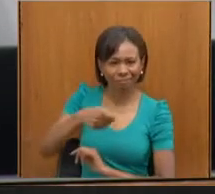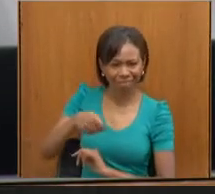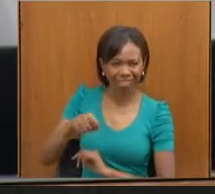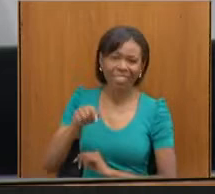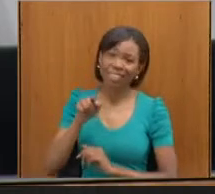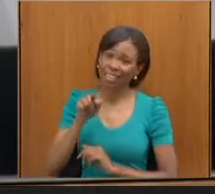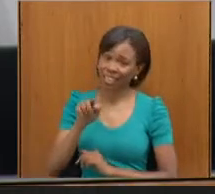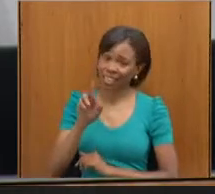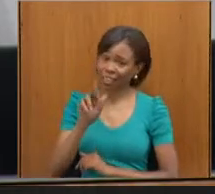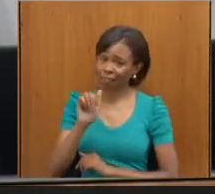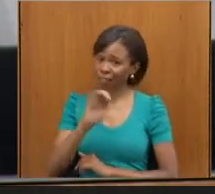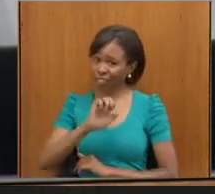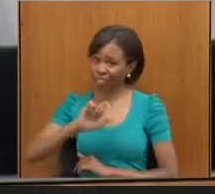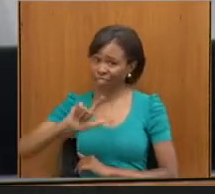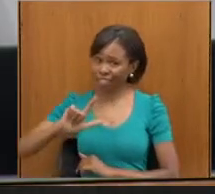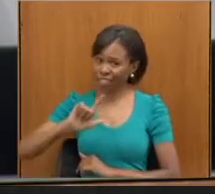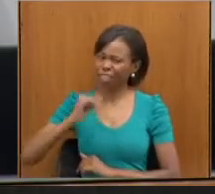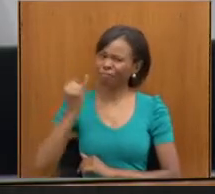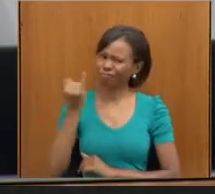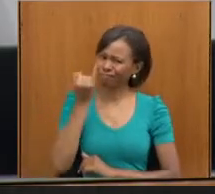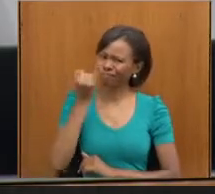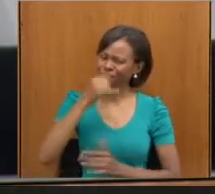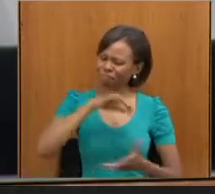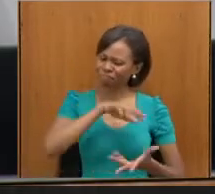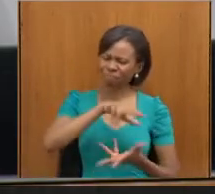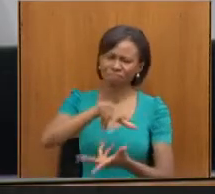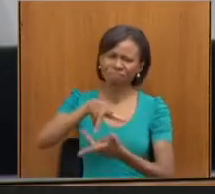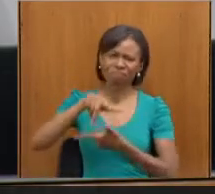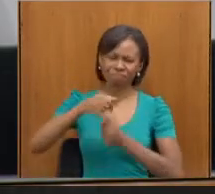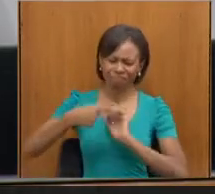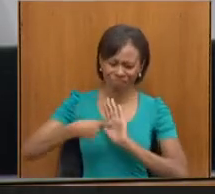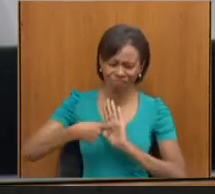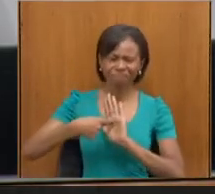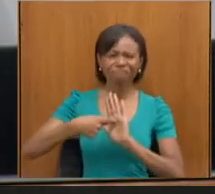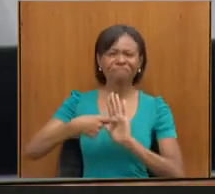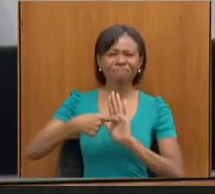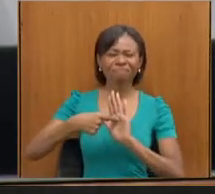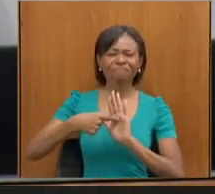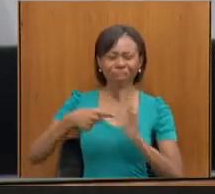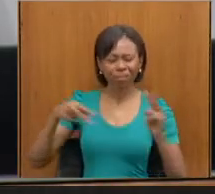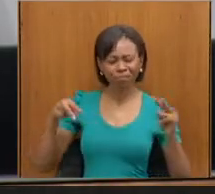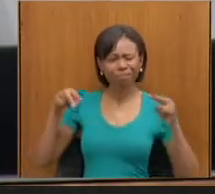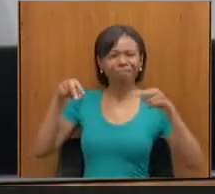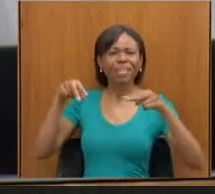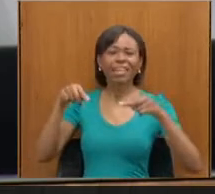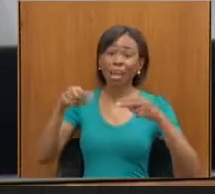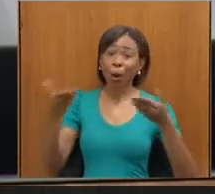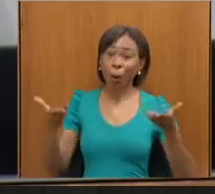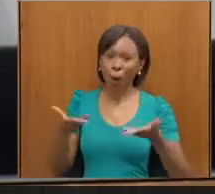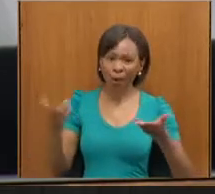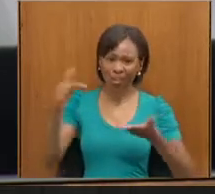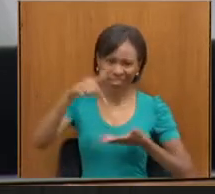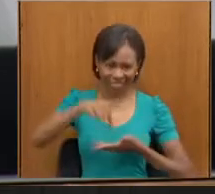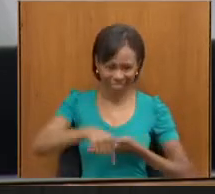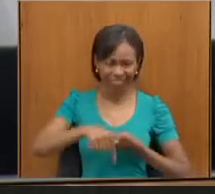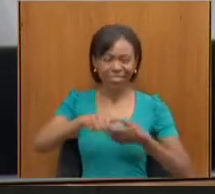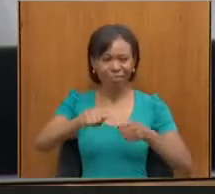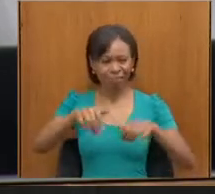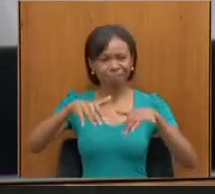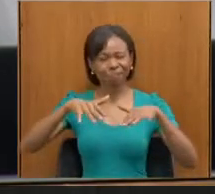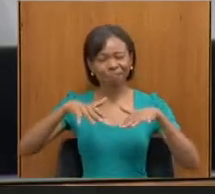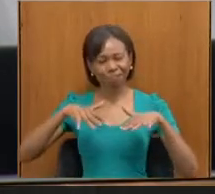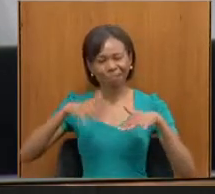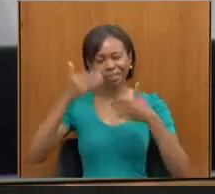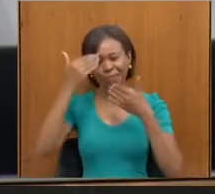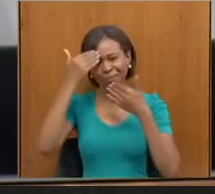internacional do nosso tênis de cadeira de rodas, que vem nos alegrar nessa audiência pública. A gente tem que